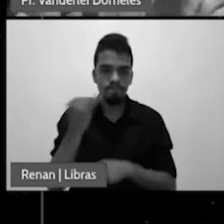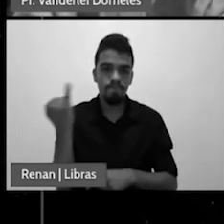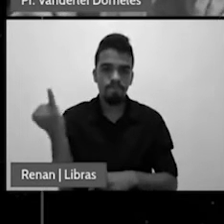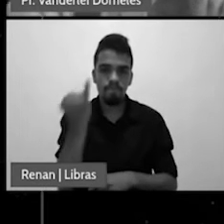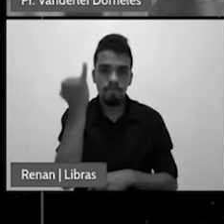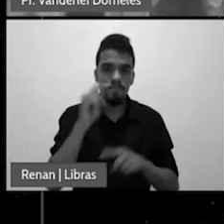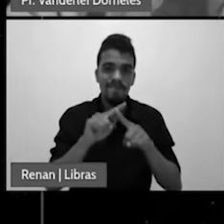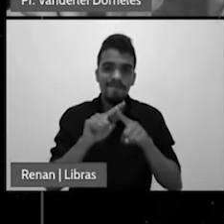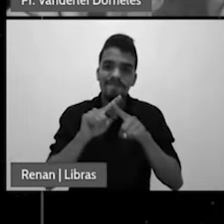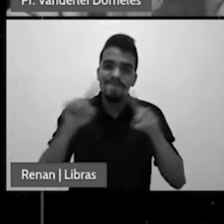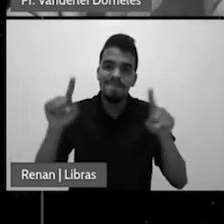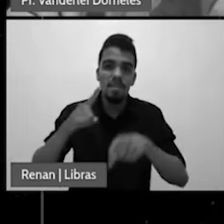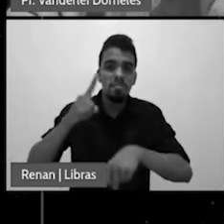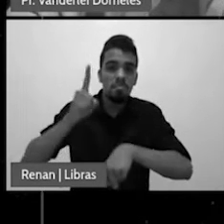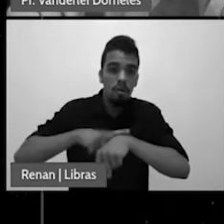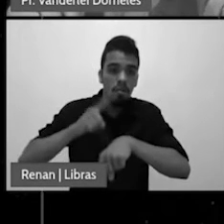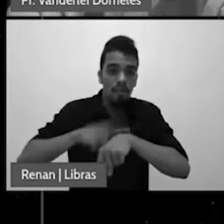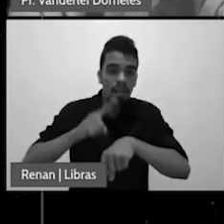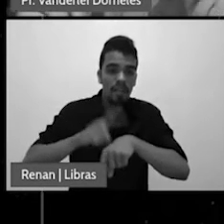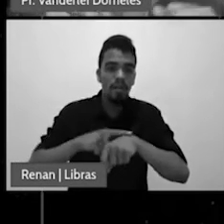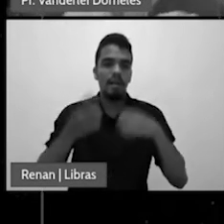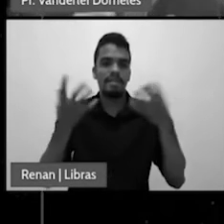e derem apoio ao papado